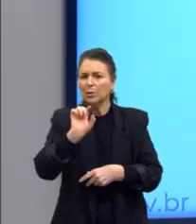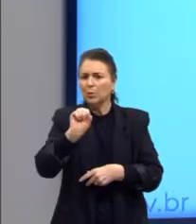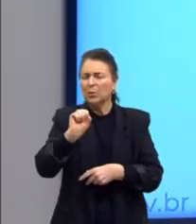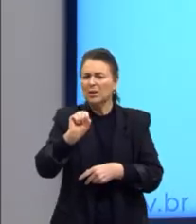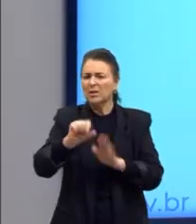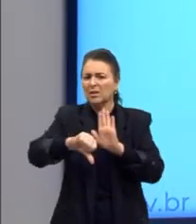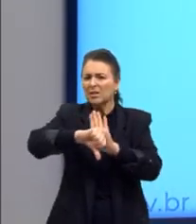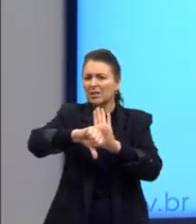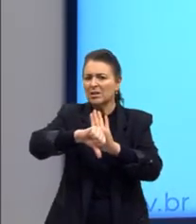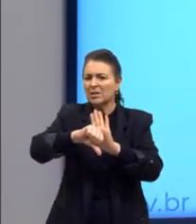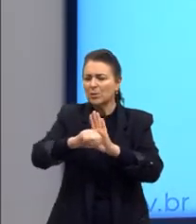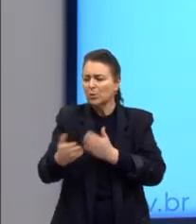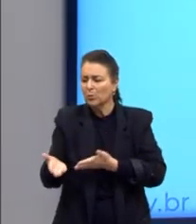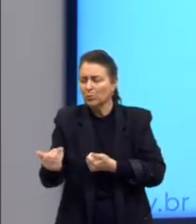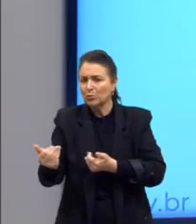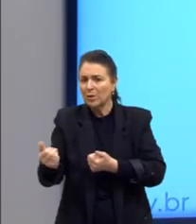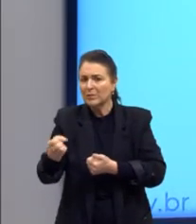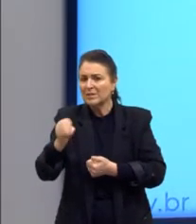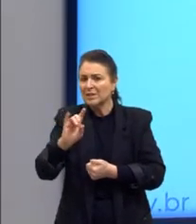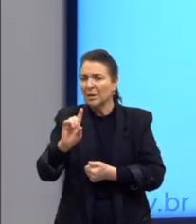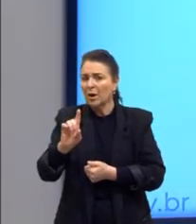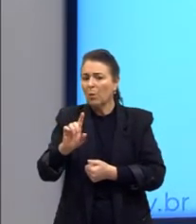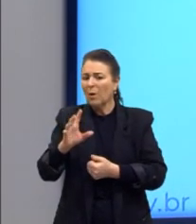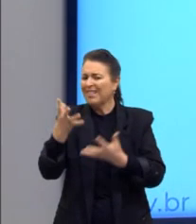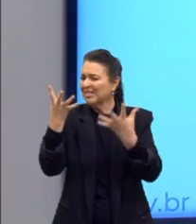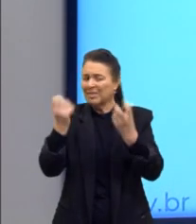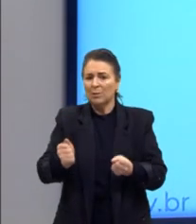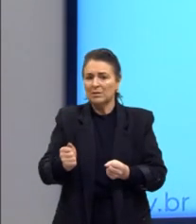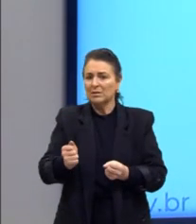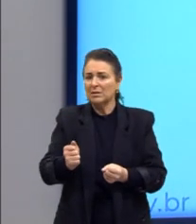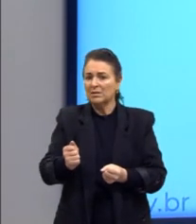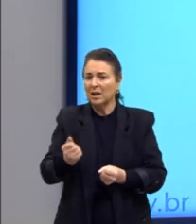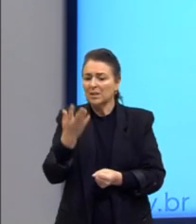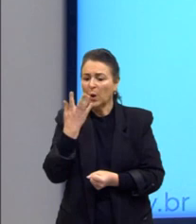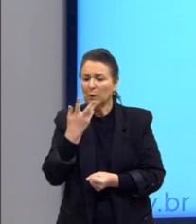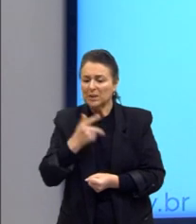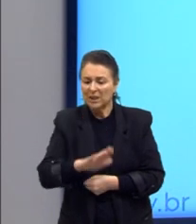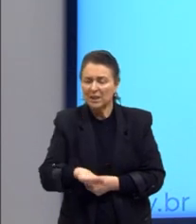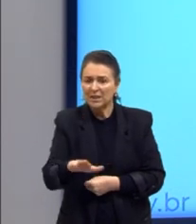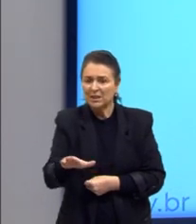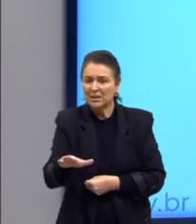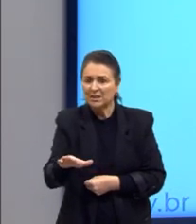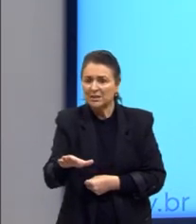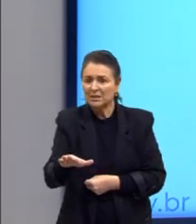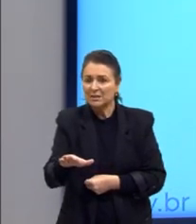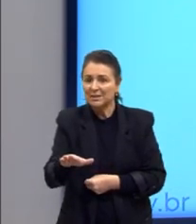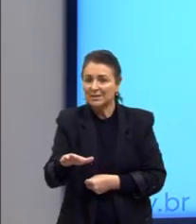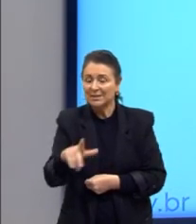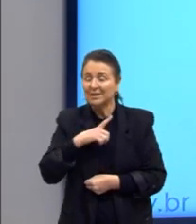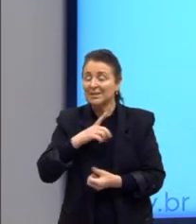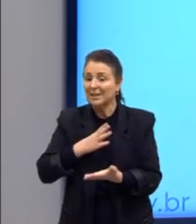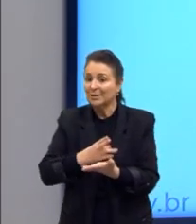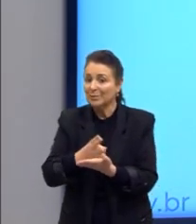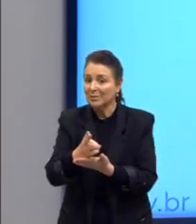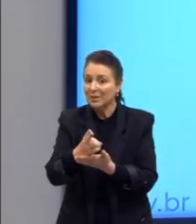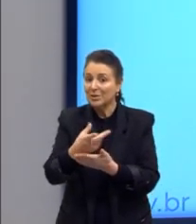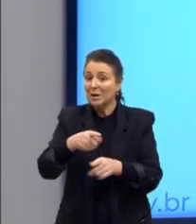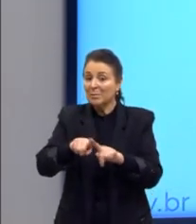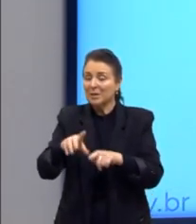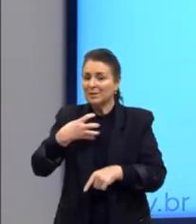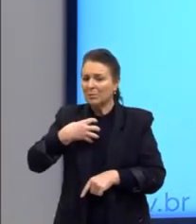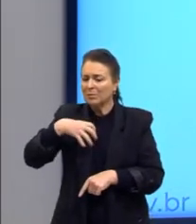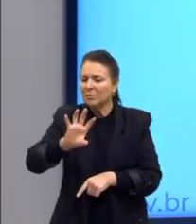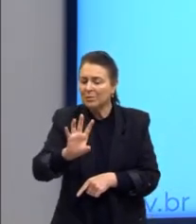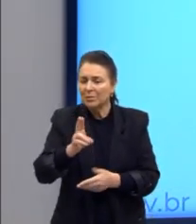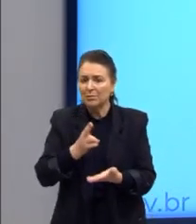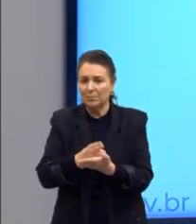crise da adolescência, se não a negação da infância? Há uma continuidade. Ele fala isso. Mas nessa contradição também há uma